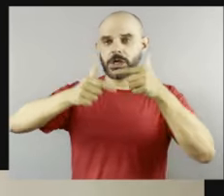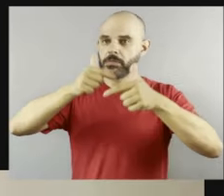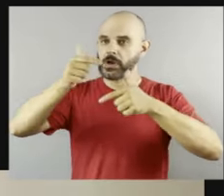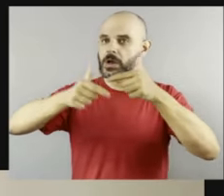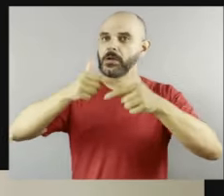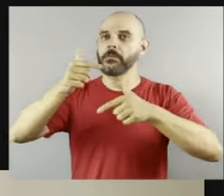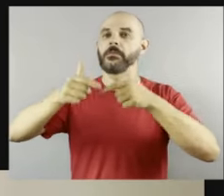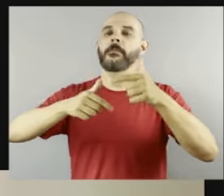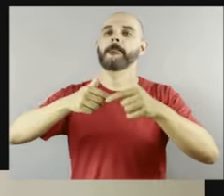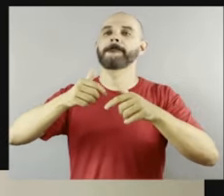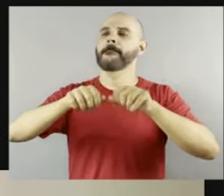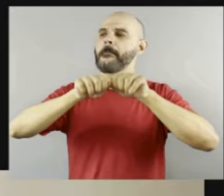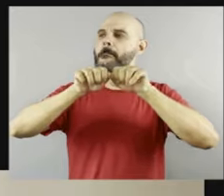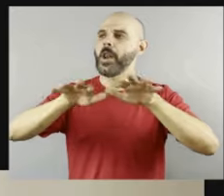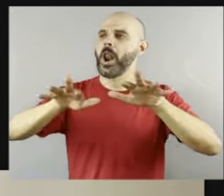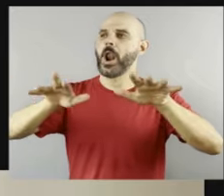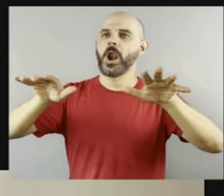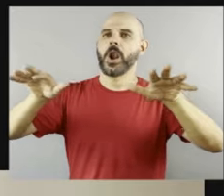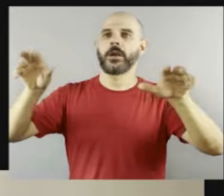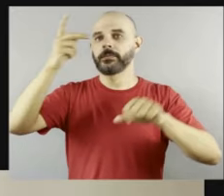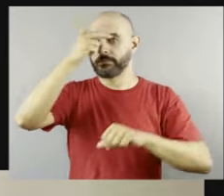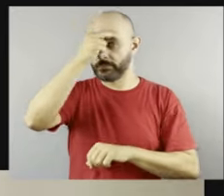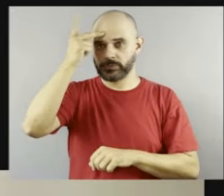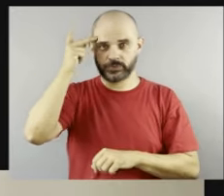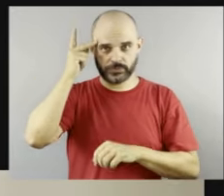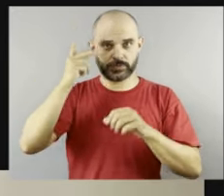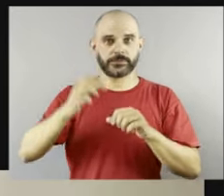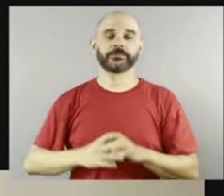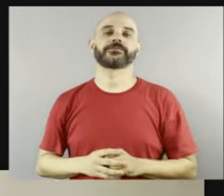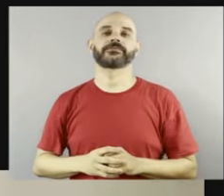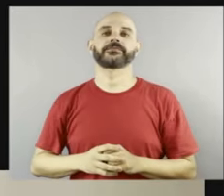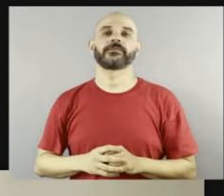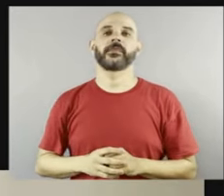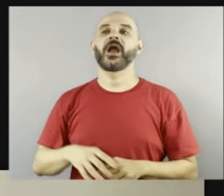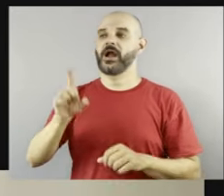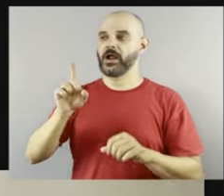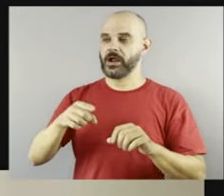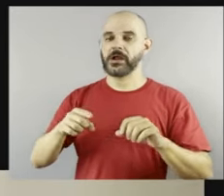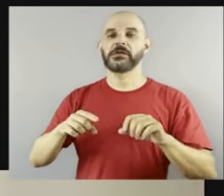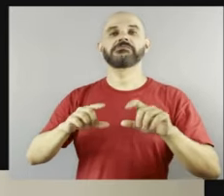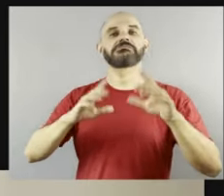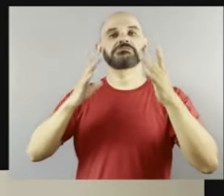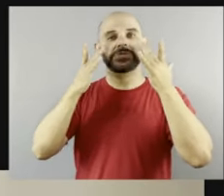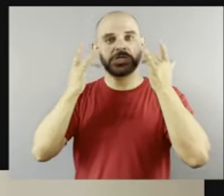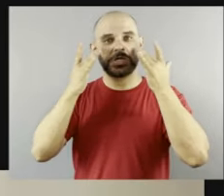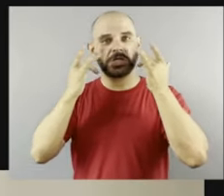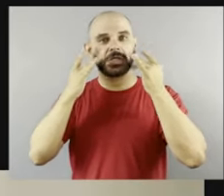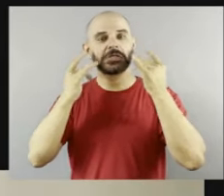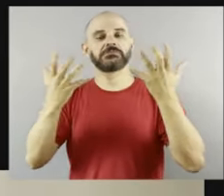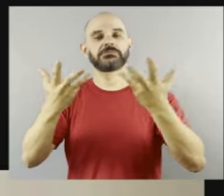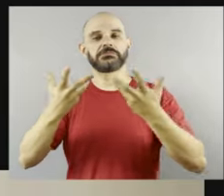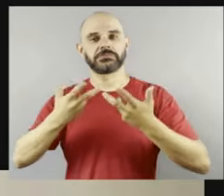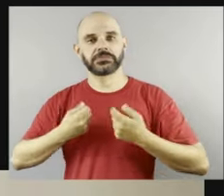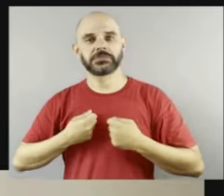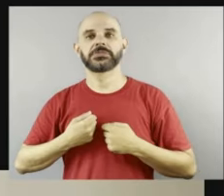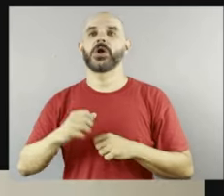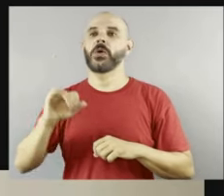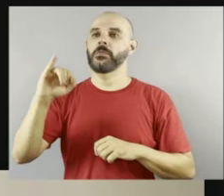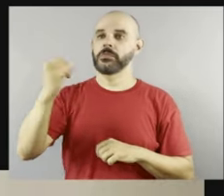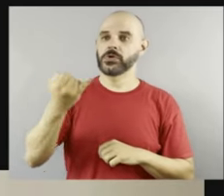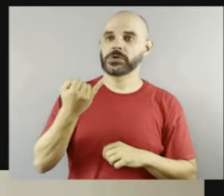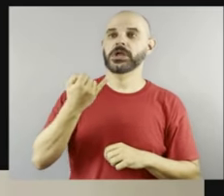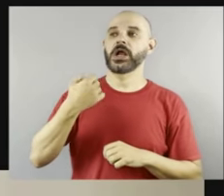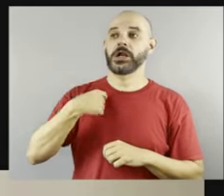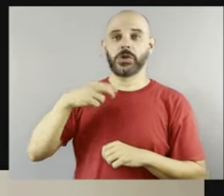com a mensagem. É espetáculo realmente, assim, fantástico. tive a oportunidade de assisti-lo, né, em São Paulo, quando eu